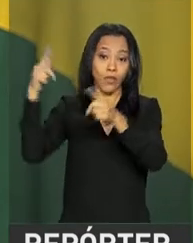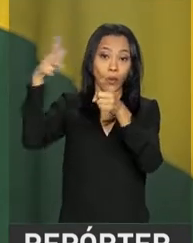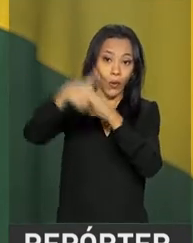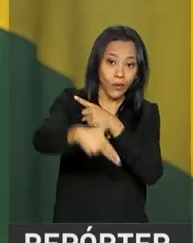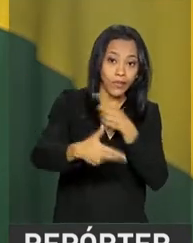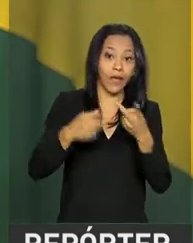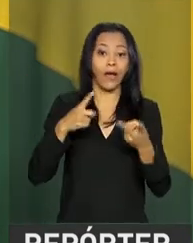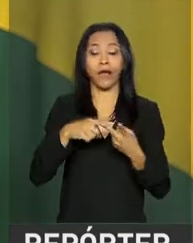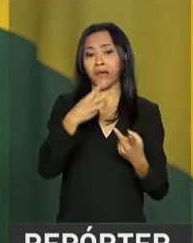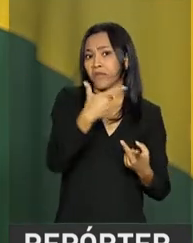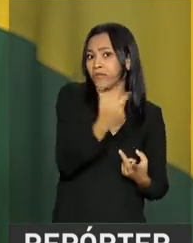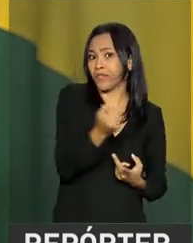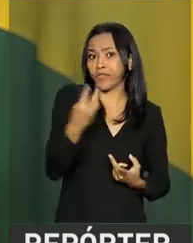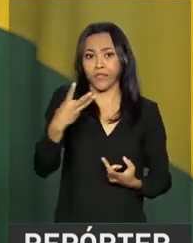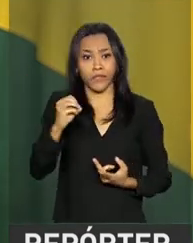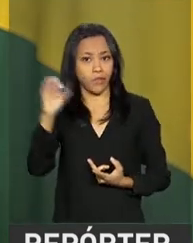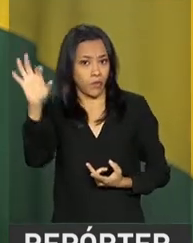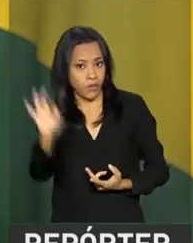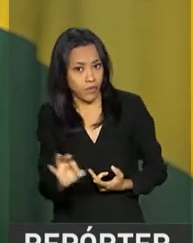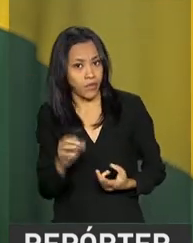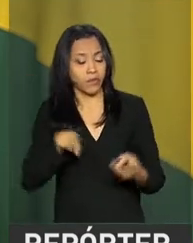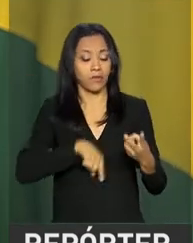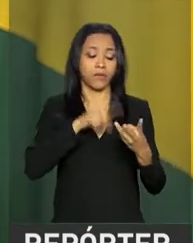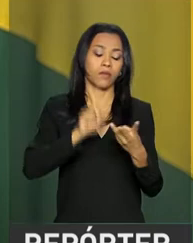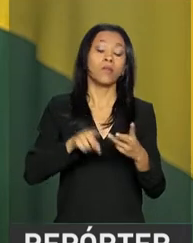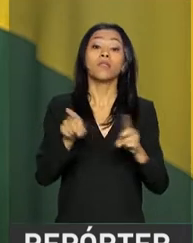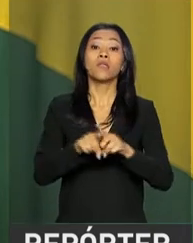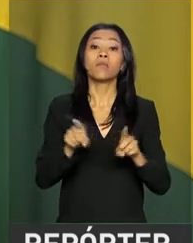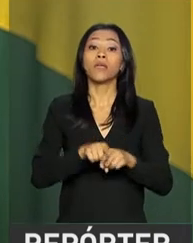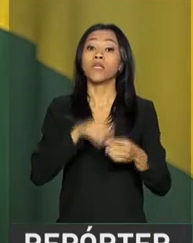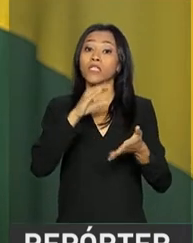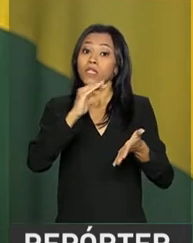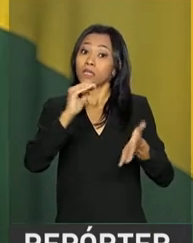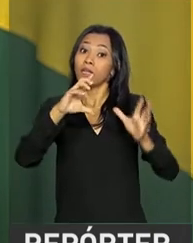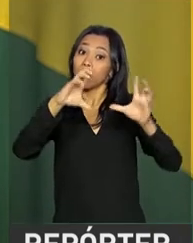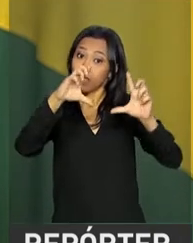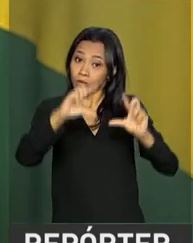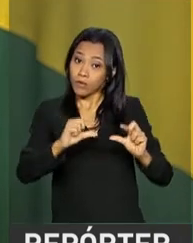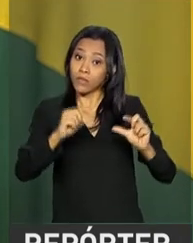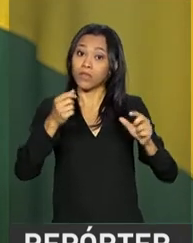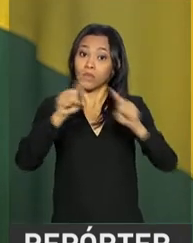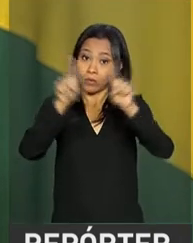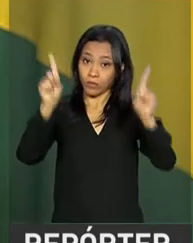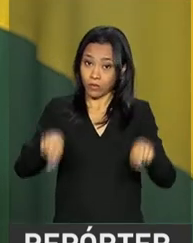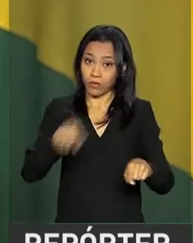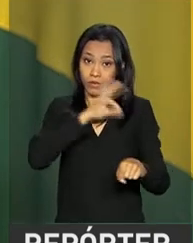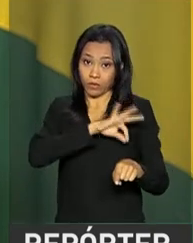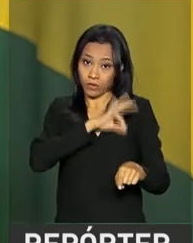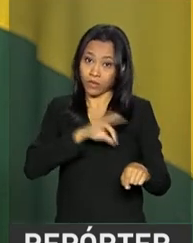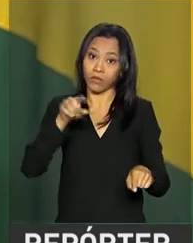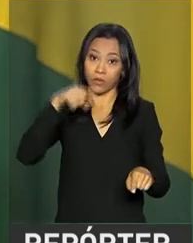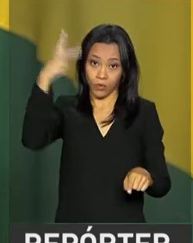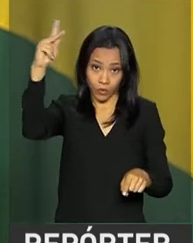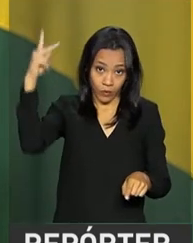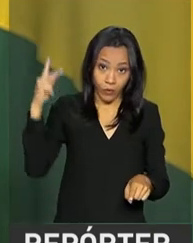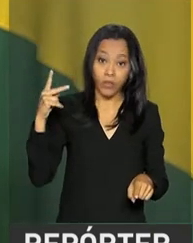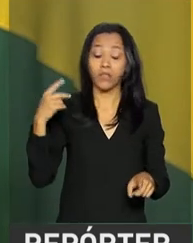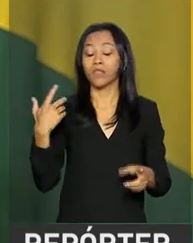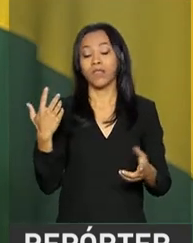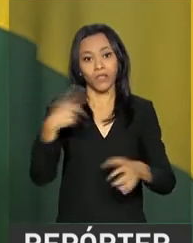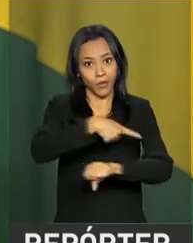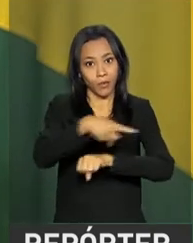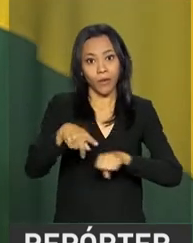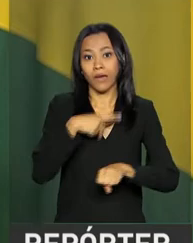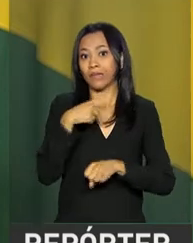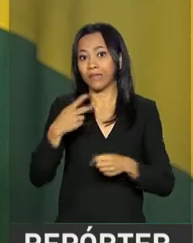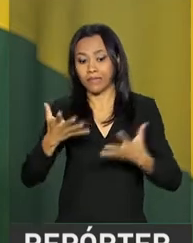pensão dos aposentados, no vencimento do servidor público e fazendo com que o país passasse por situações de